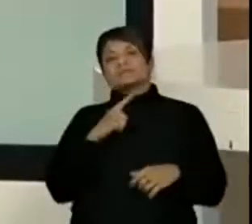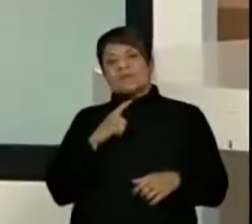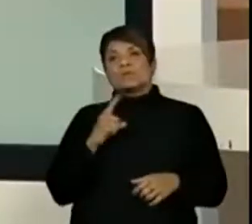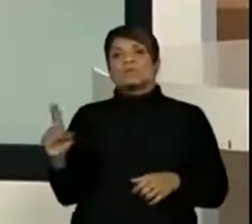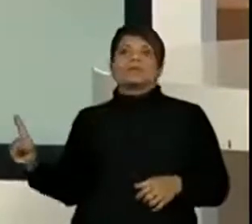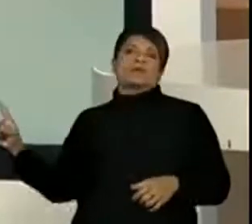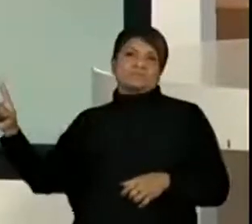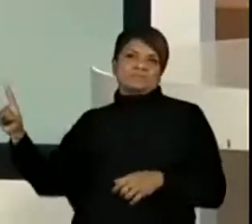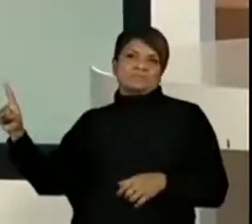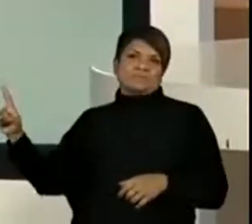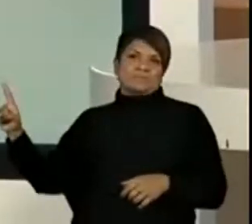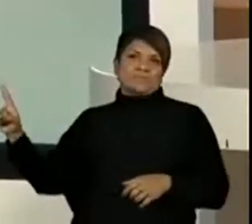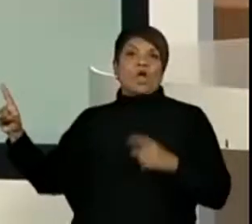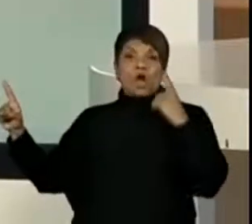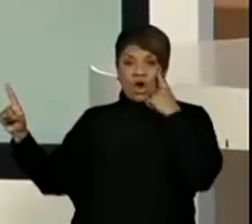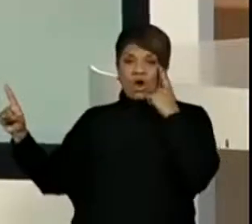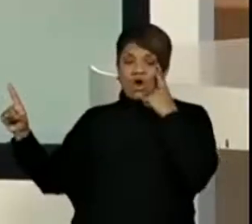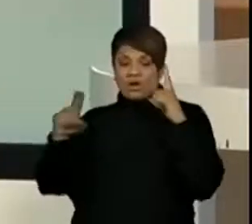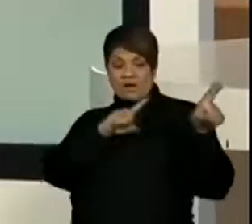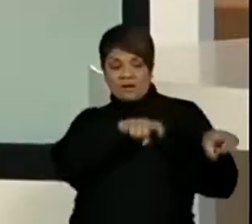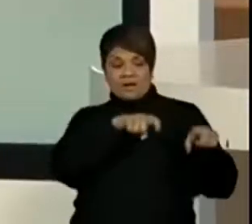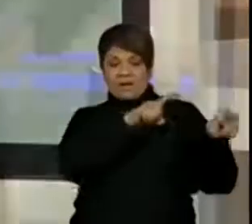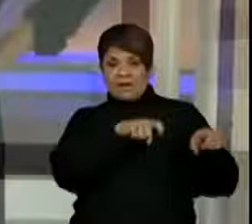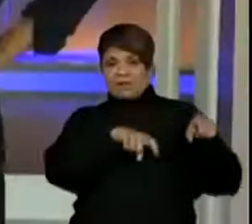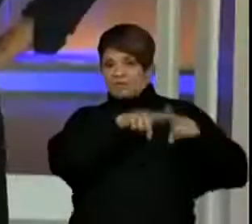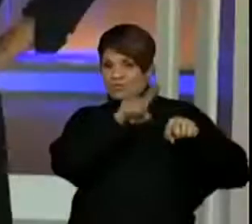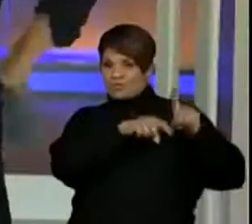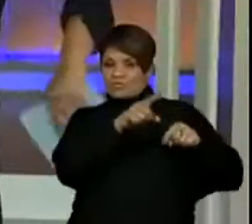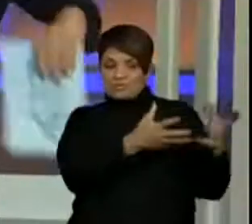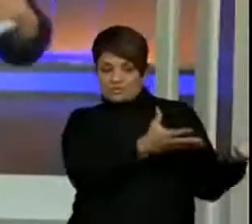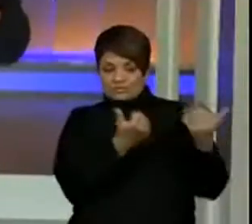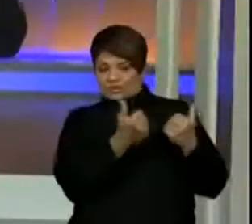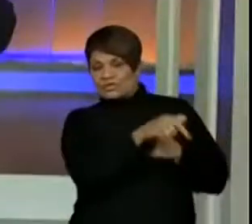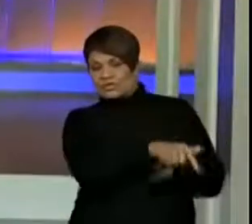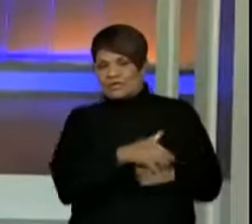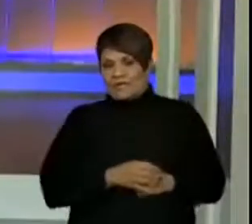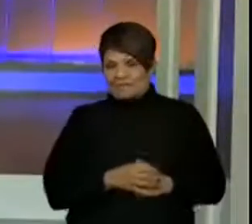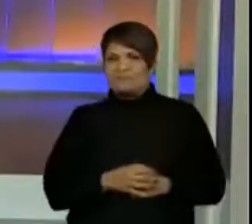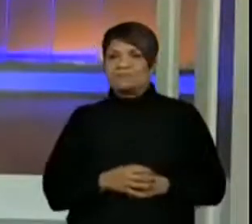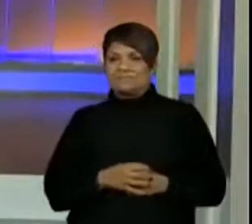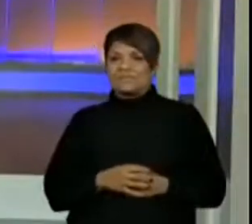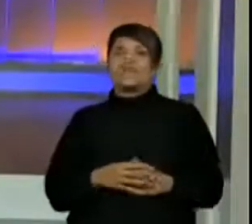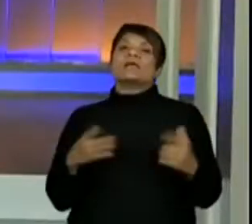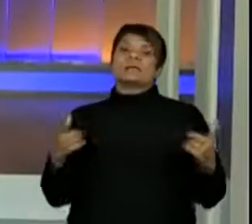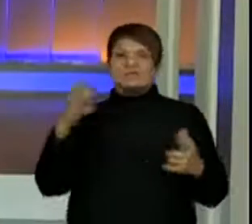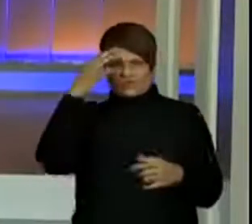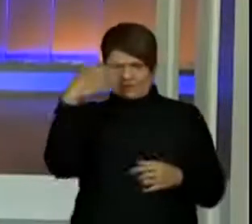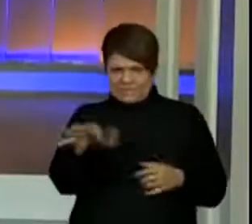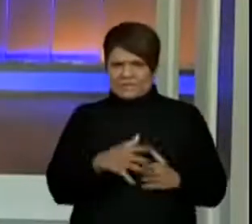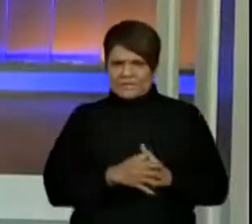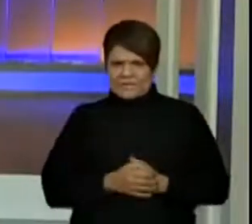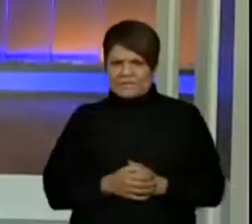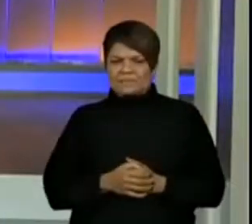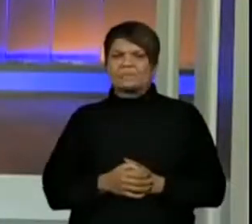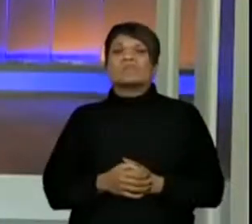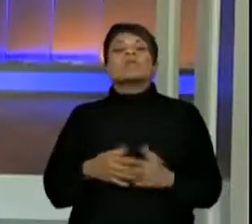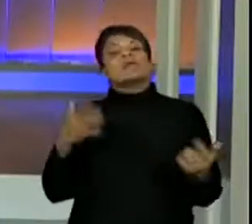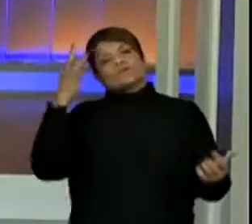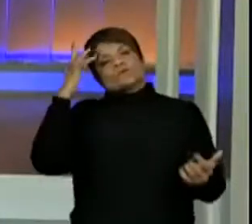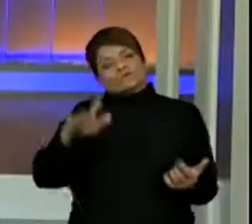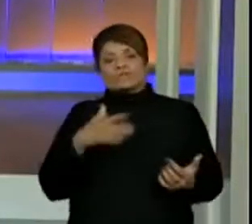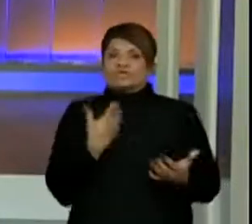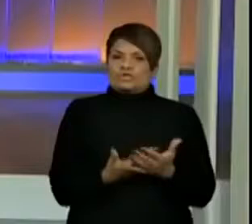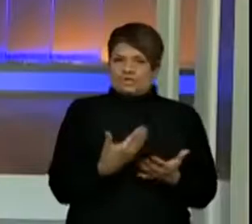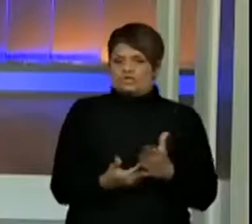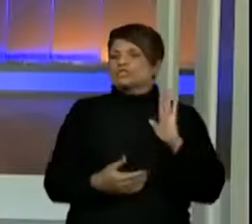continuem lá. Você sabia disso? Eu não sei se você já estudou no quarto